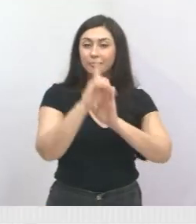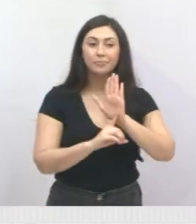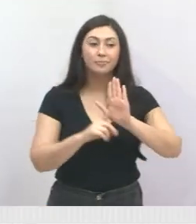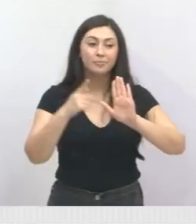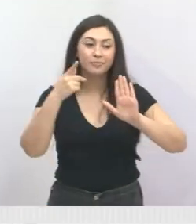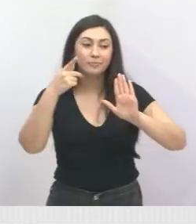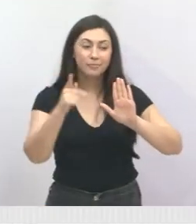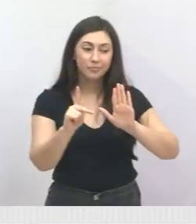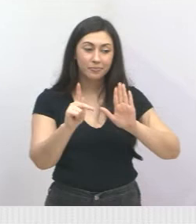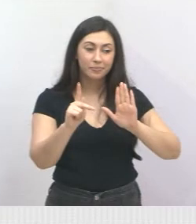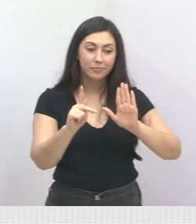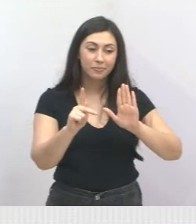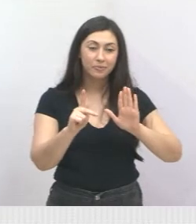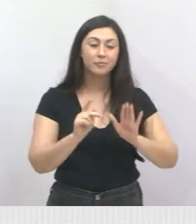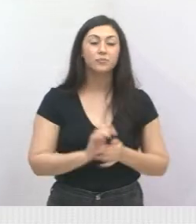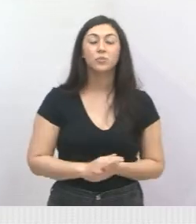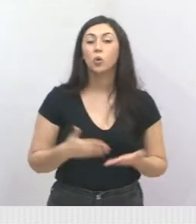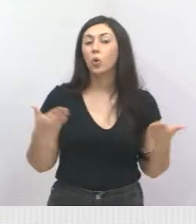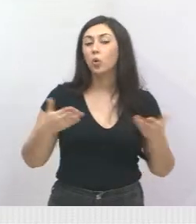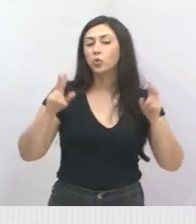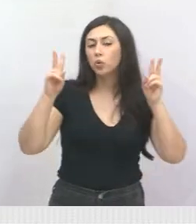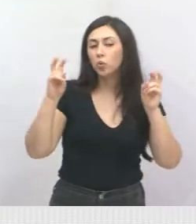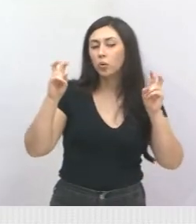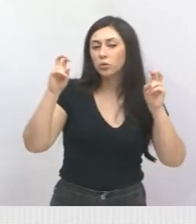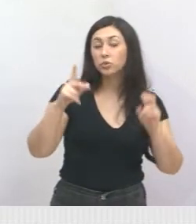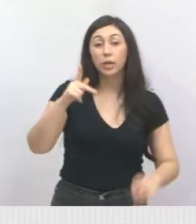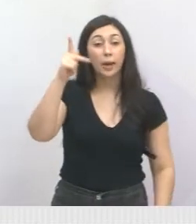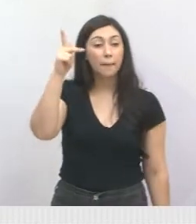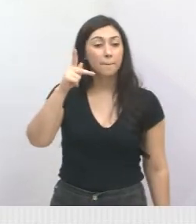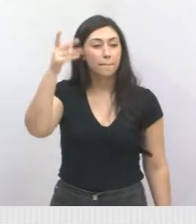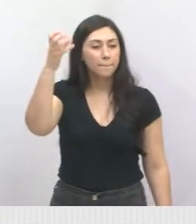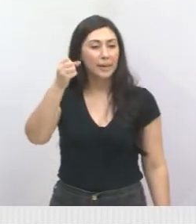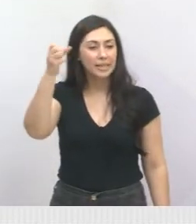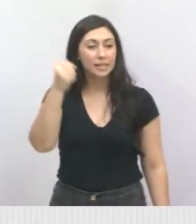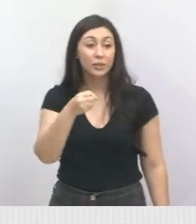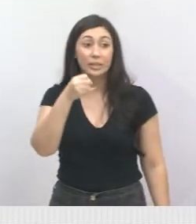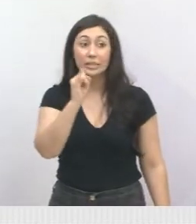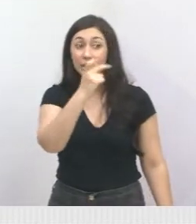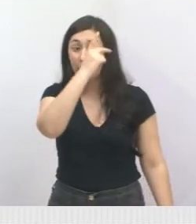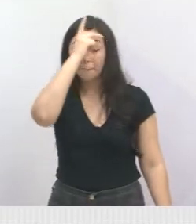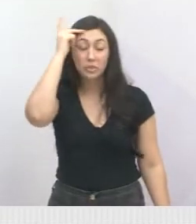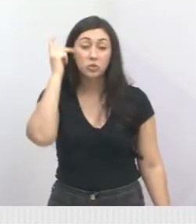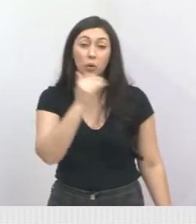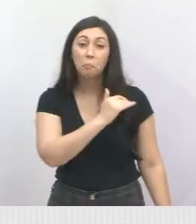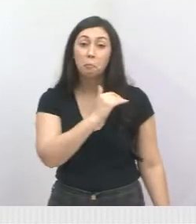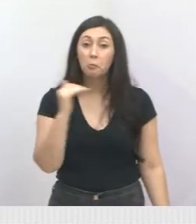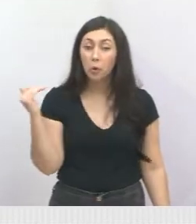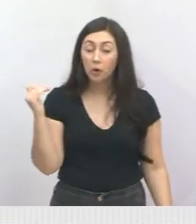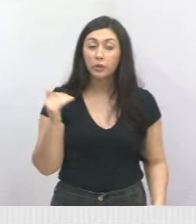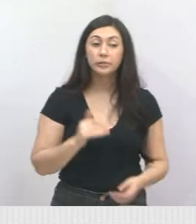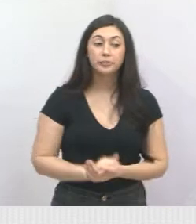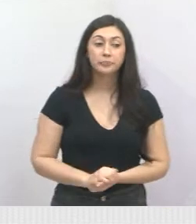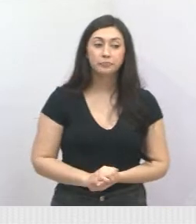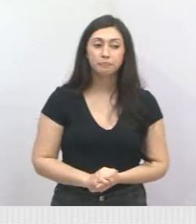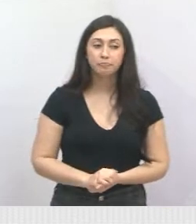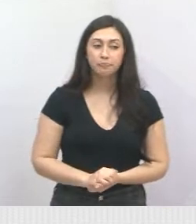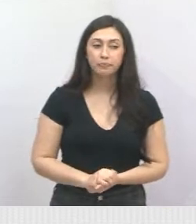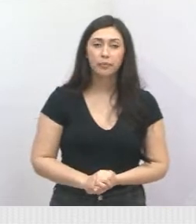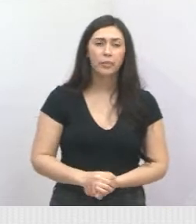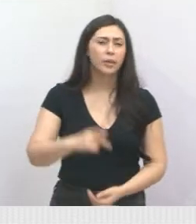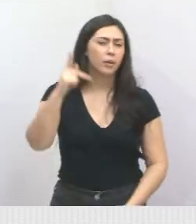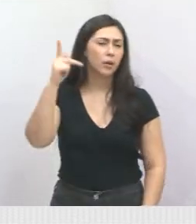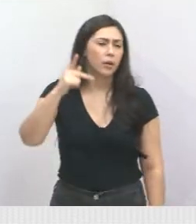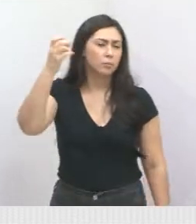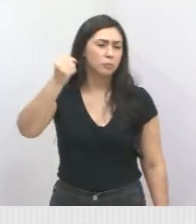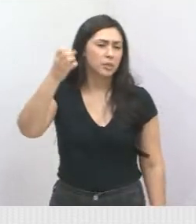e hoje nós vamos falar aqui sobre pensão por morte, pode passar a plaquinha? A pensão por